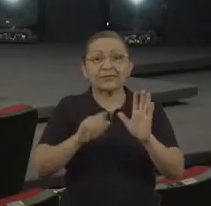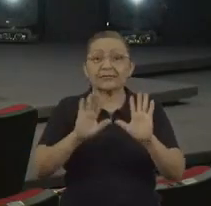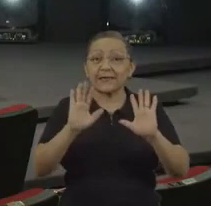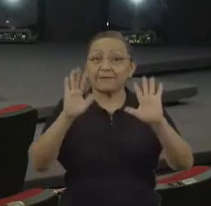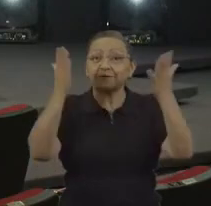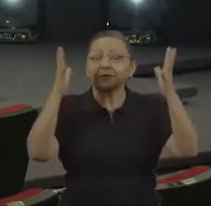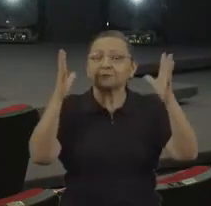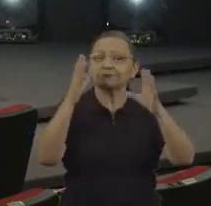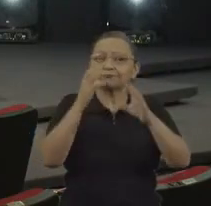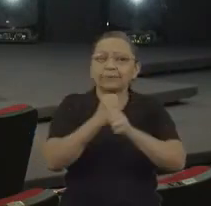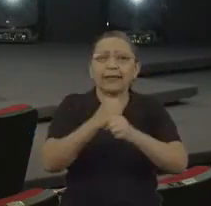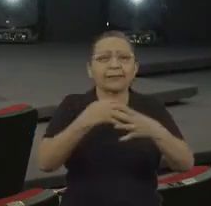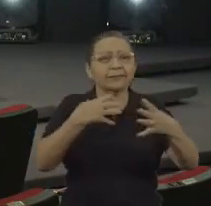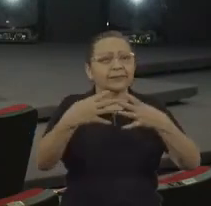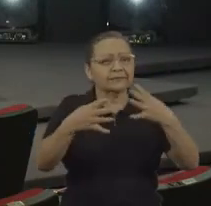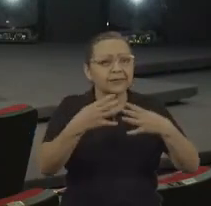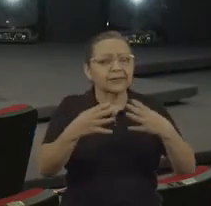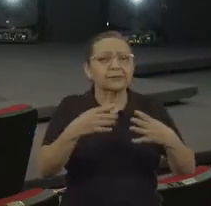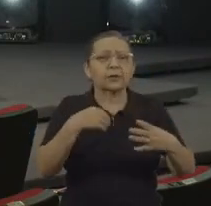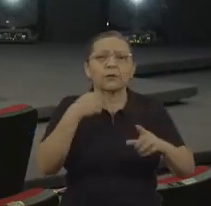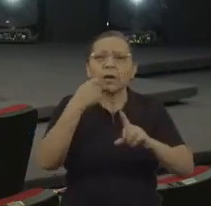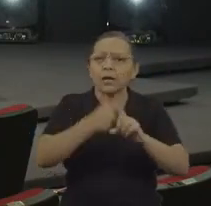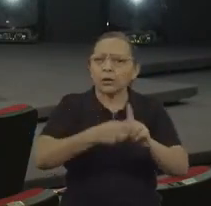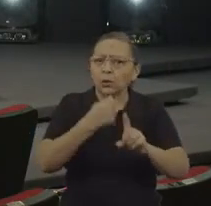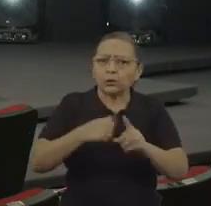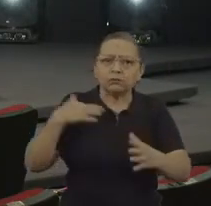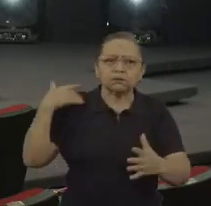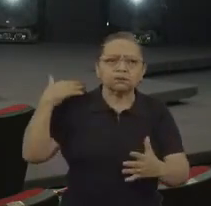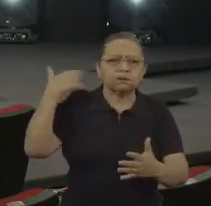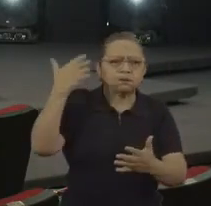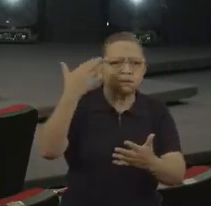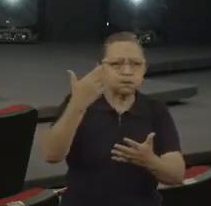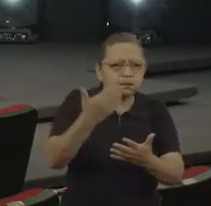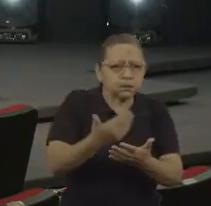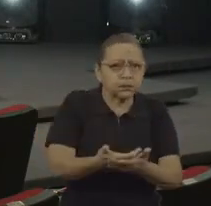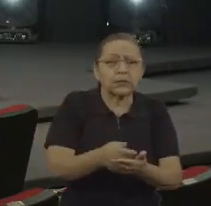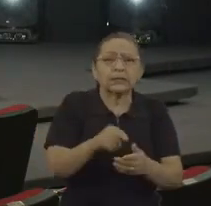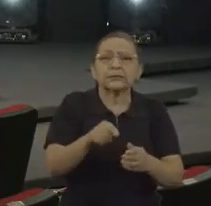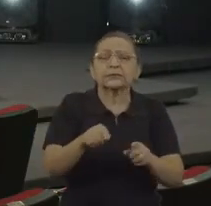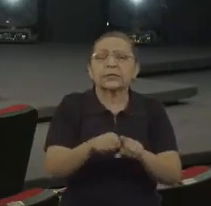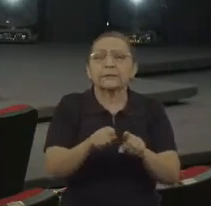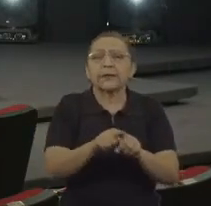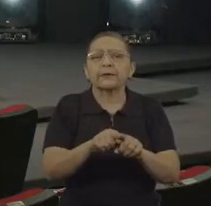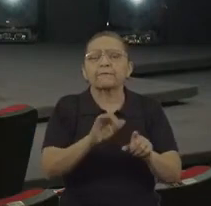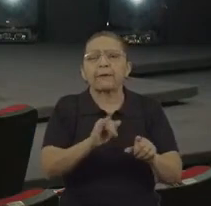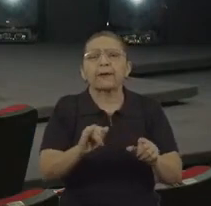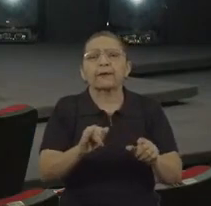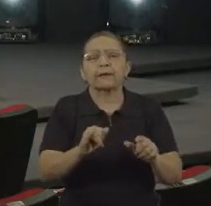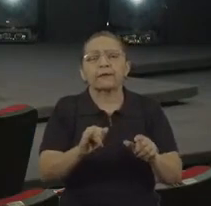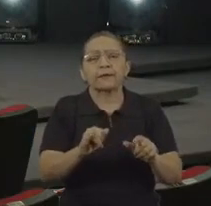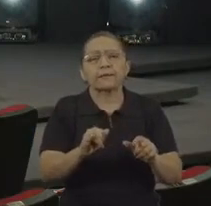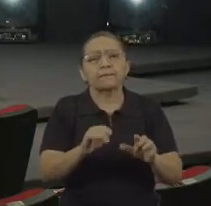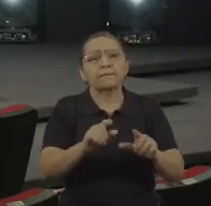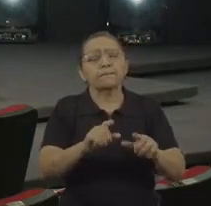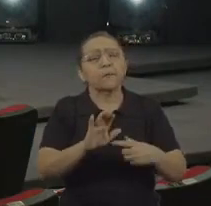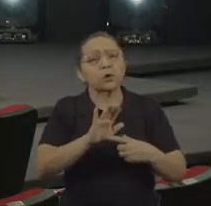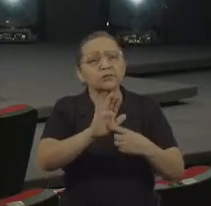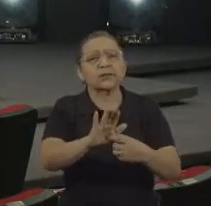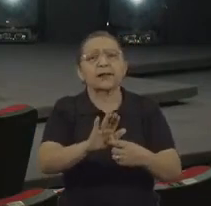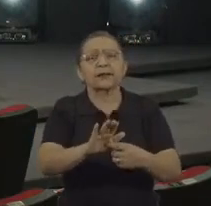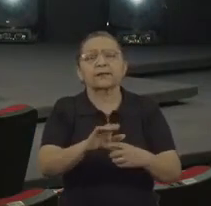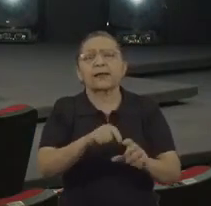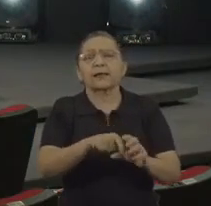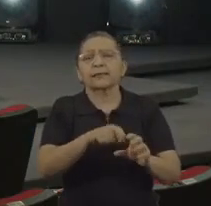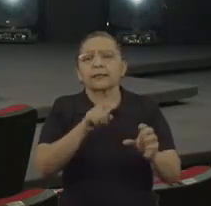processos que foram razoavelmente longos e que andaram simultâneos. E a gente vai ver que agora eles se tornam interdependentes com essa